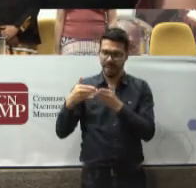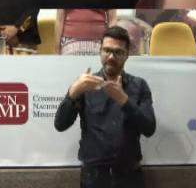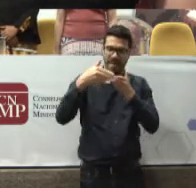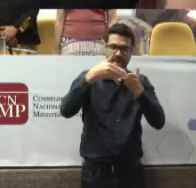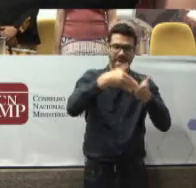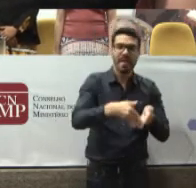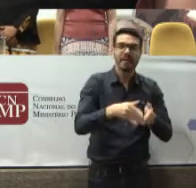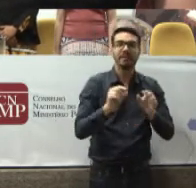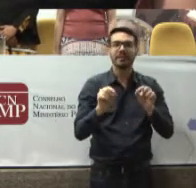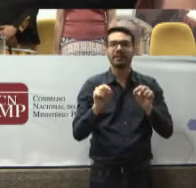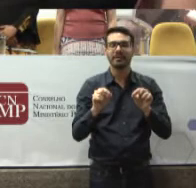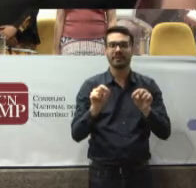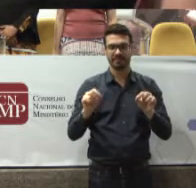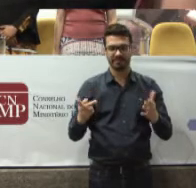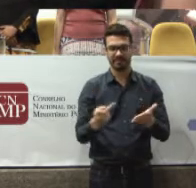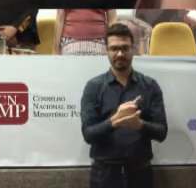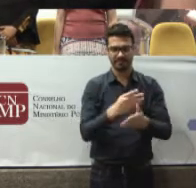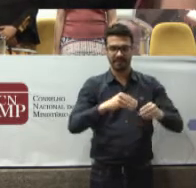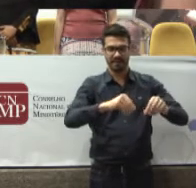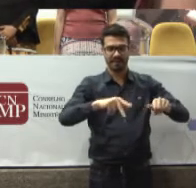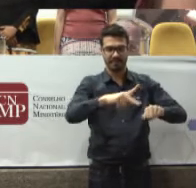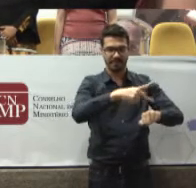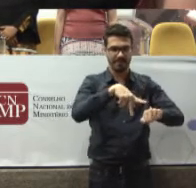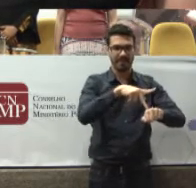terra, mais caminho